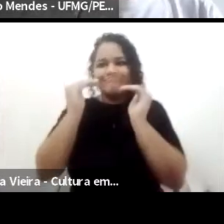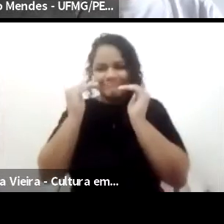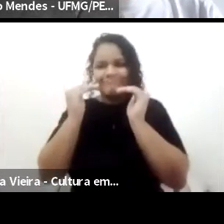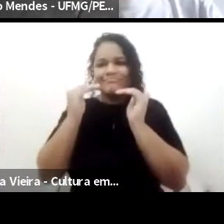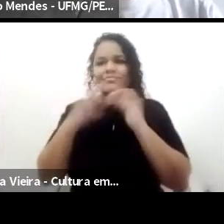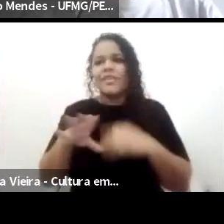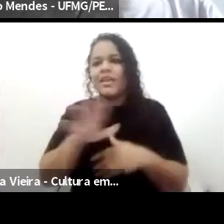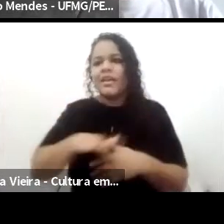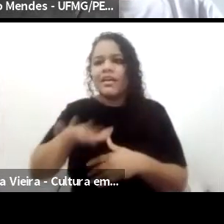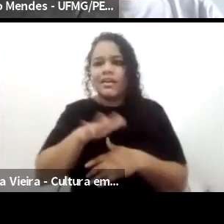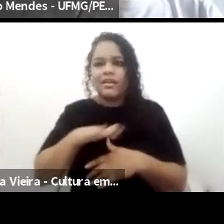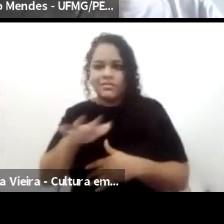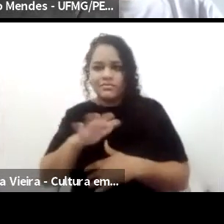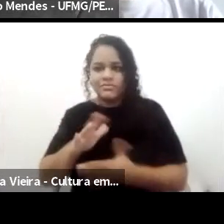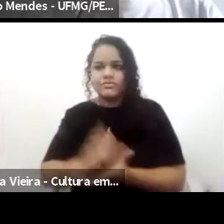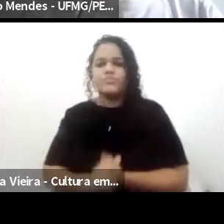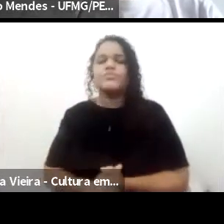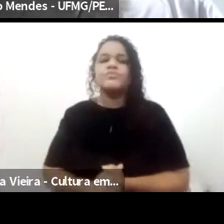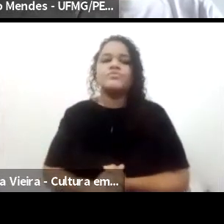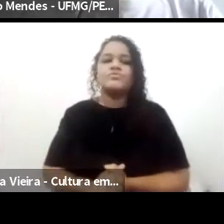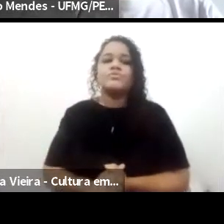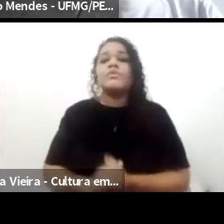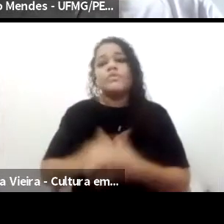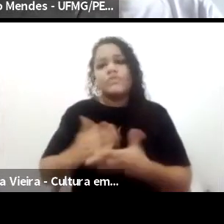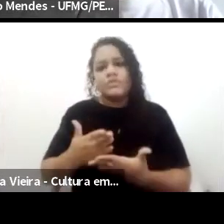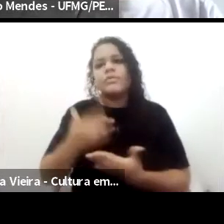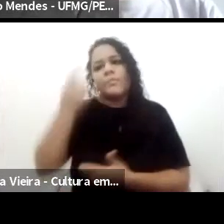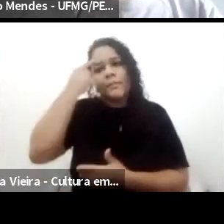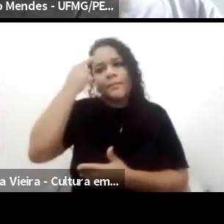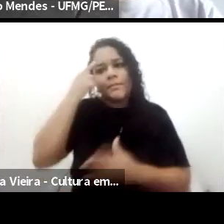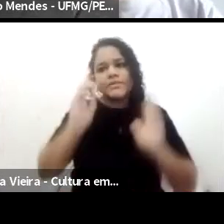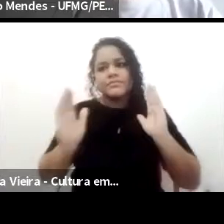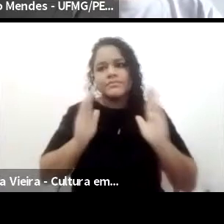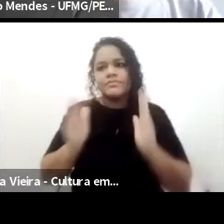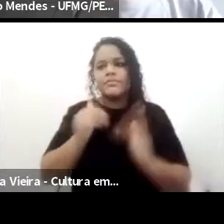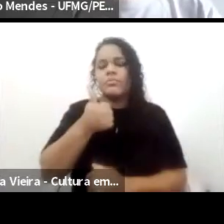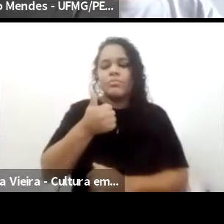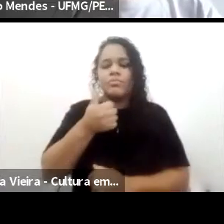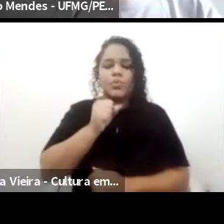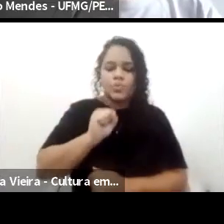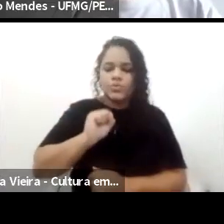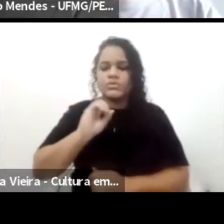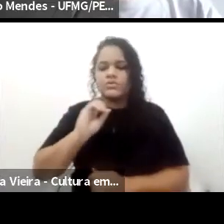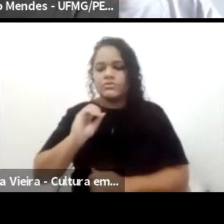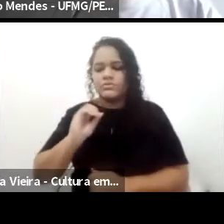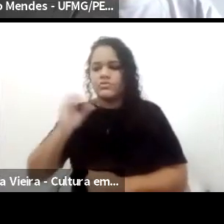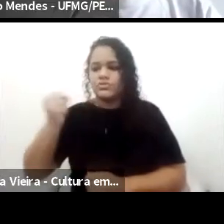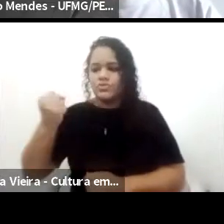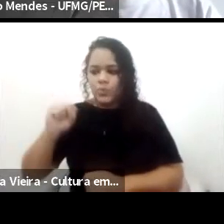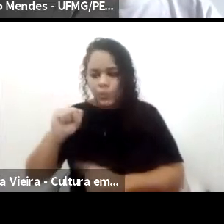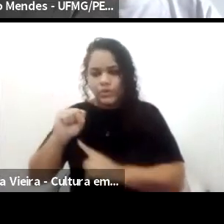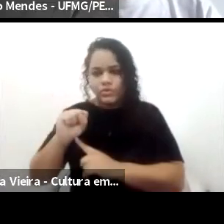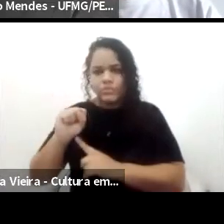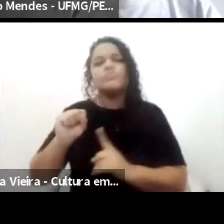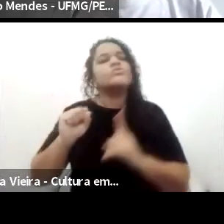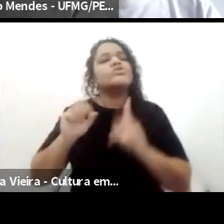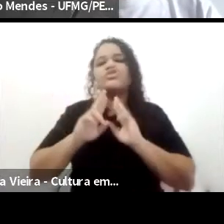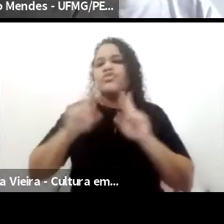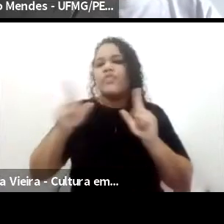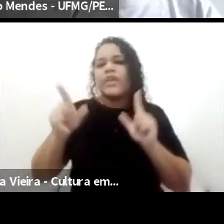em 1808, também não é diferente. Quando a gente vê a presença da família real